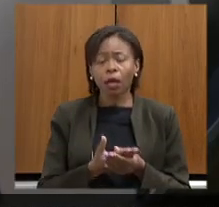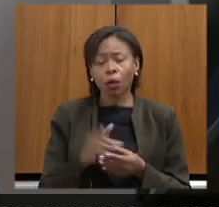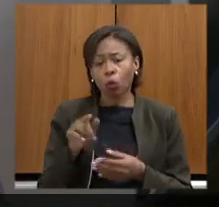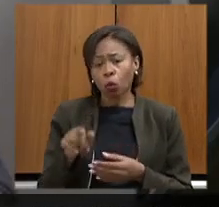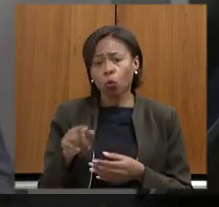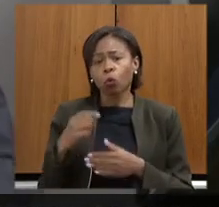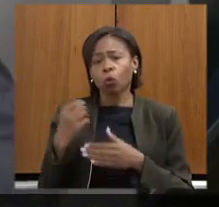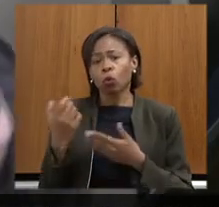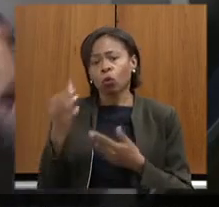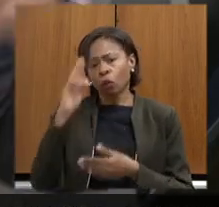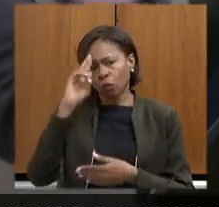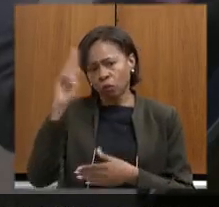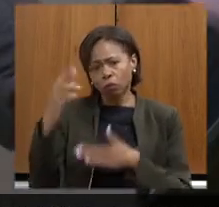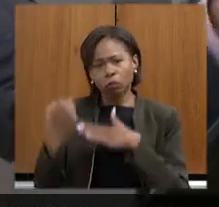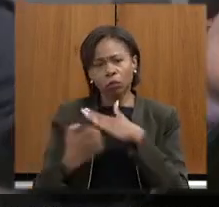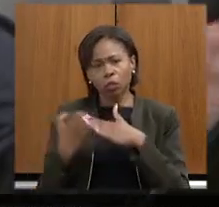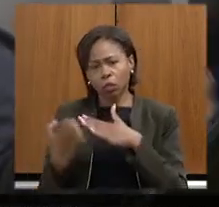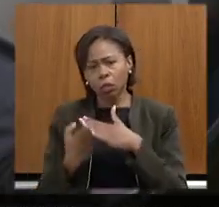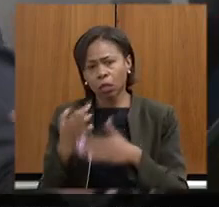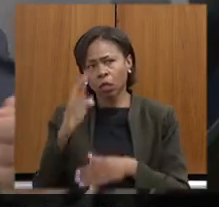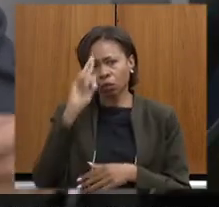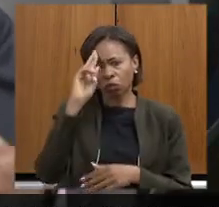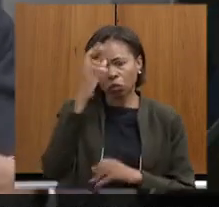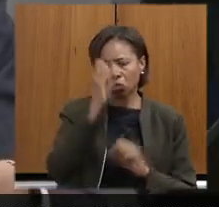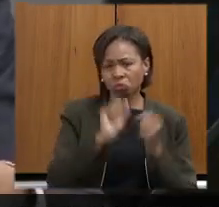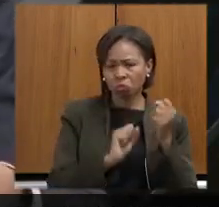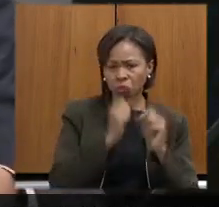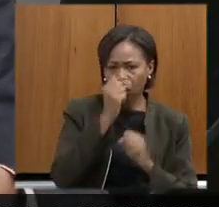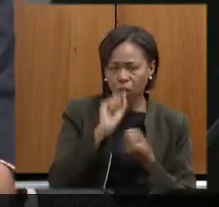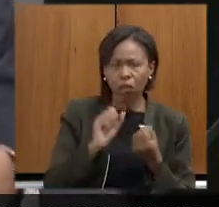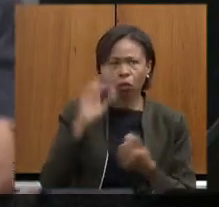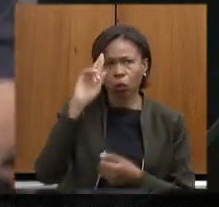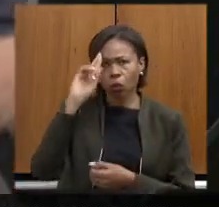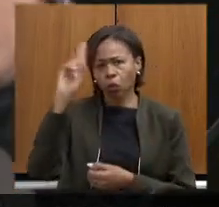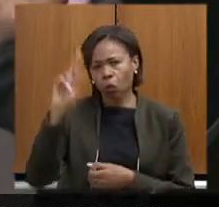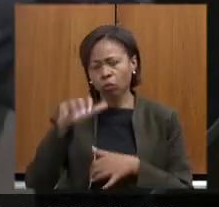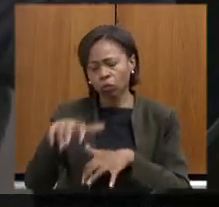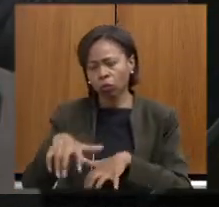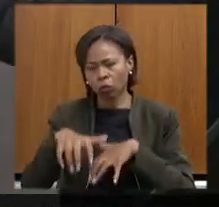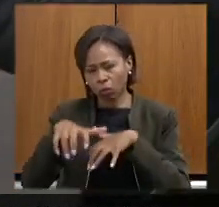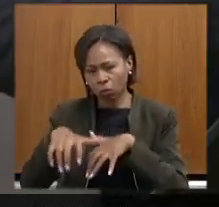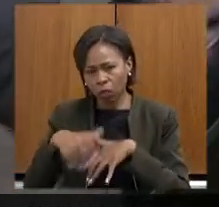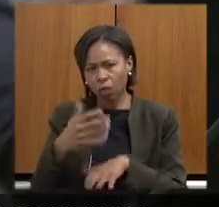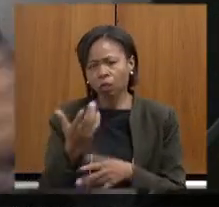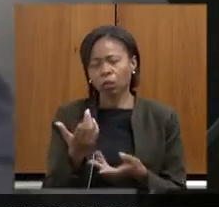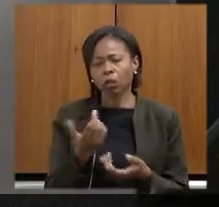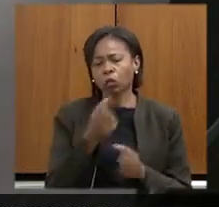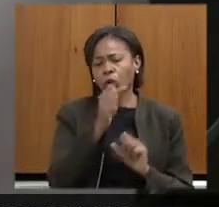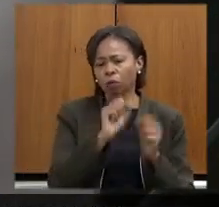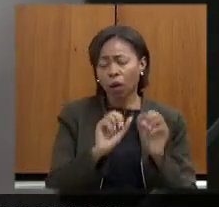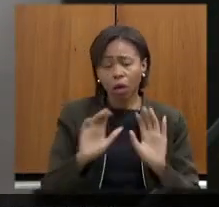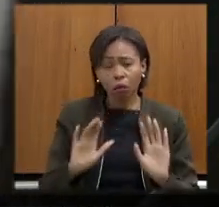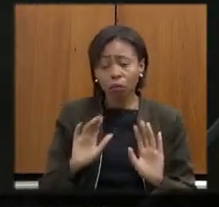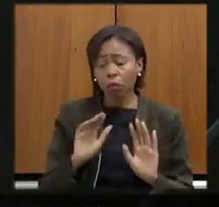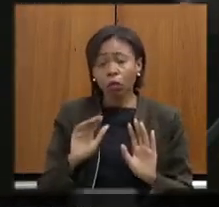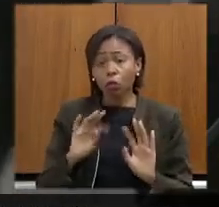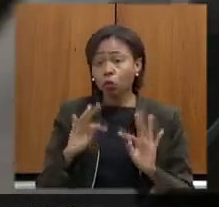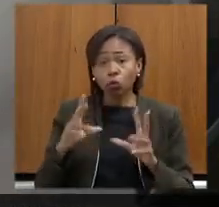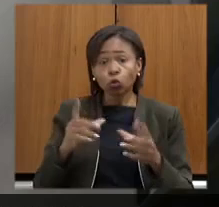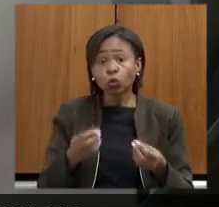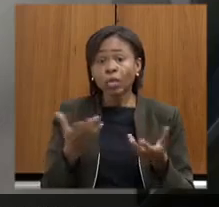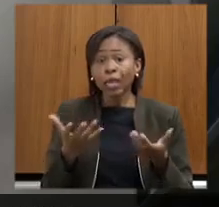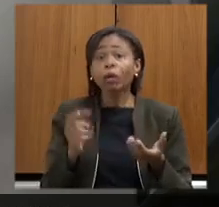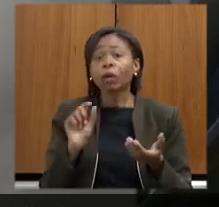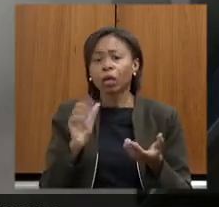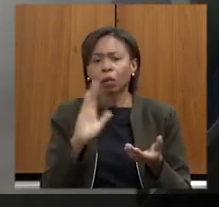empresário o dono de uma indústria o dono de uma mineradora o dono de uma fábrica ele quer celeridade no processo